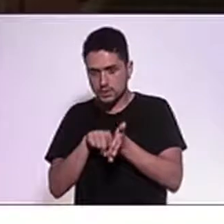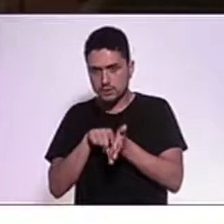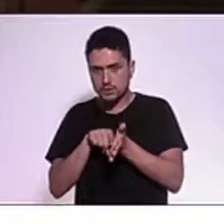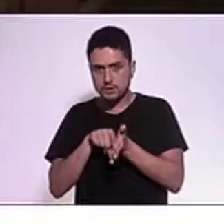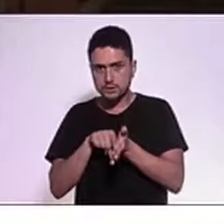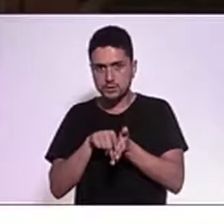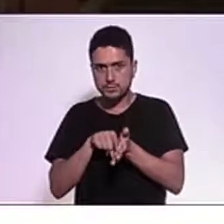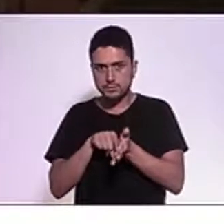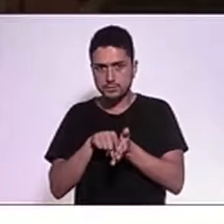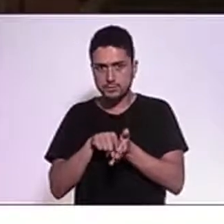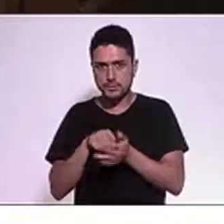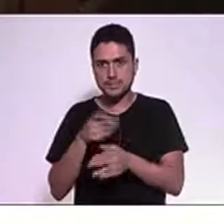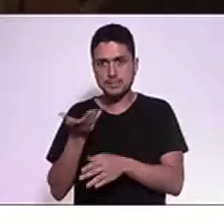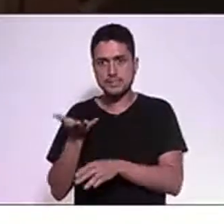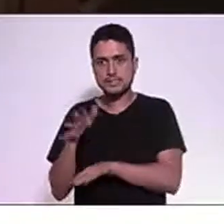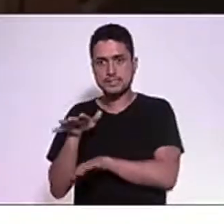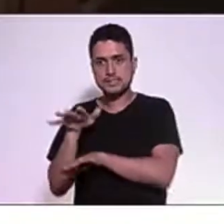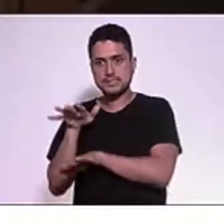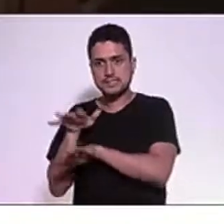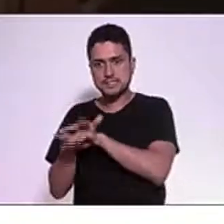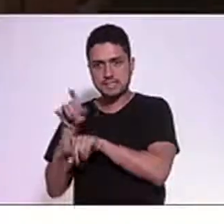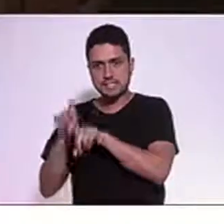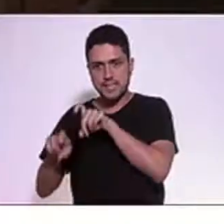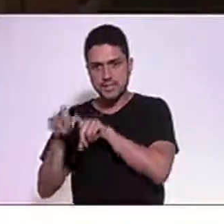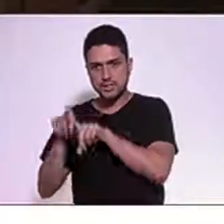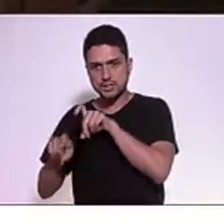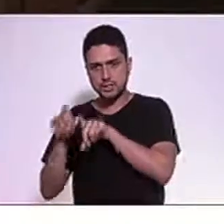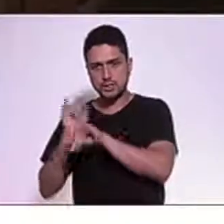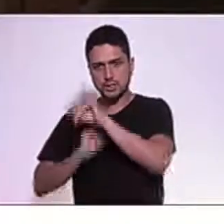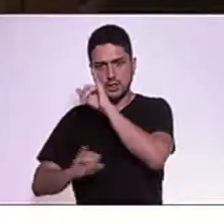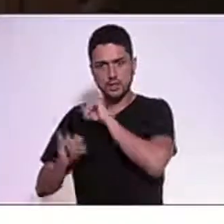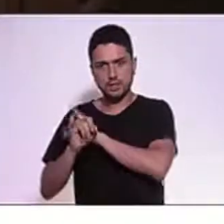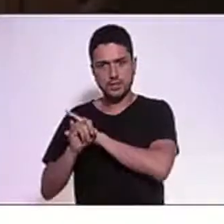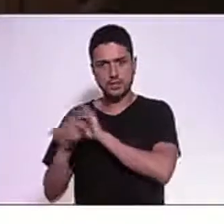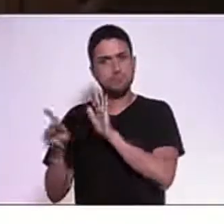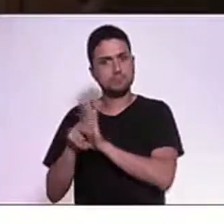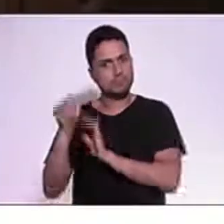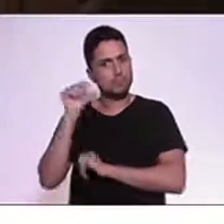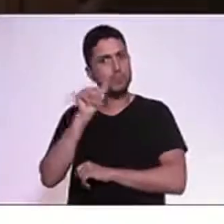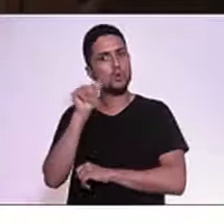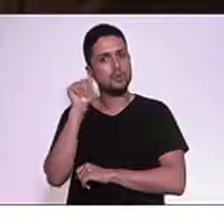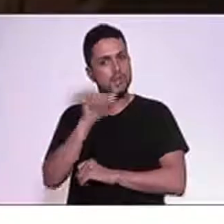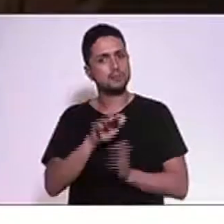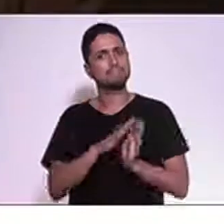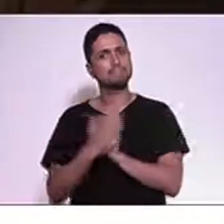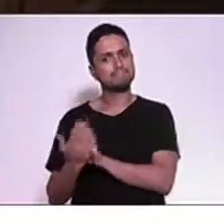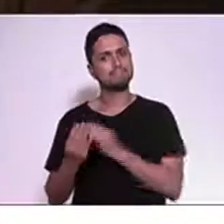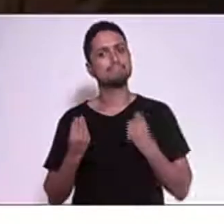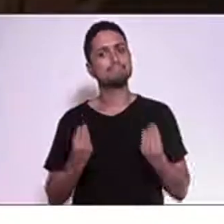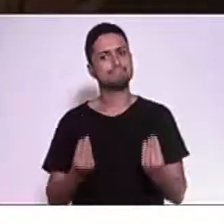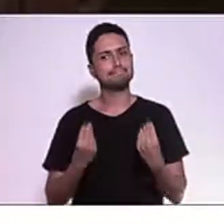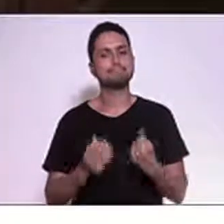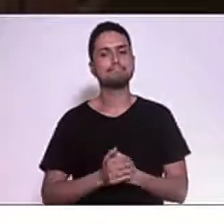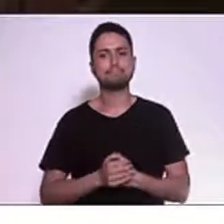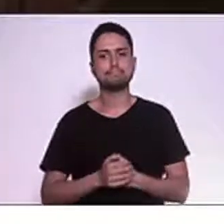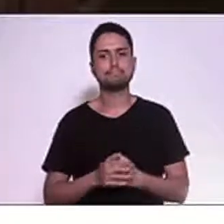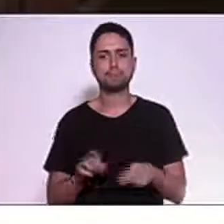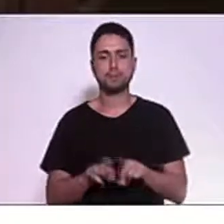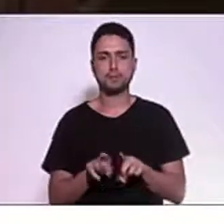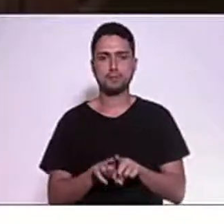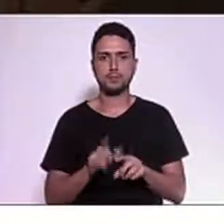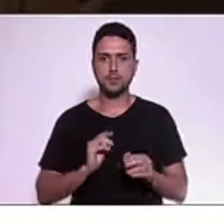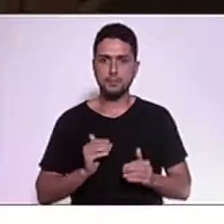que loucura. A gente tem aí também um processo extremamente violador quando a gente negligencia o